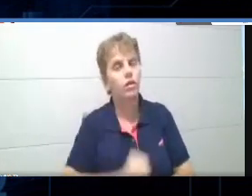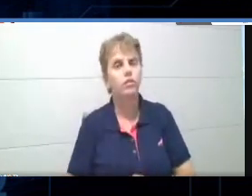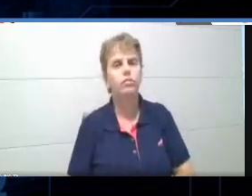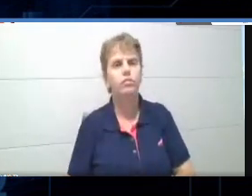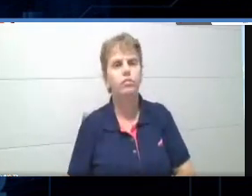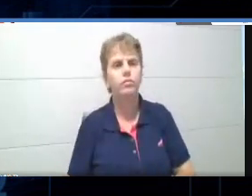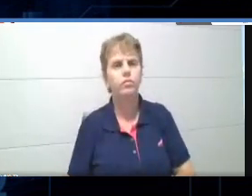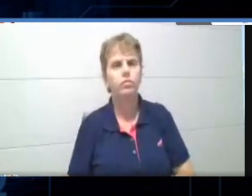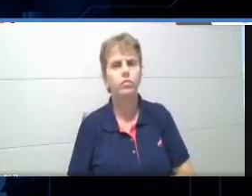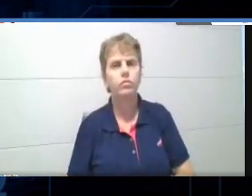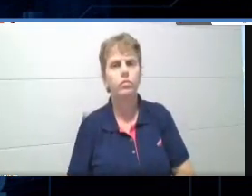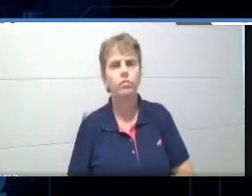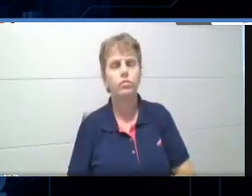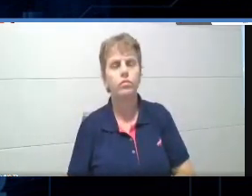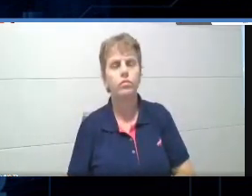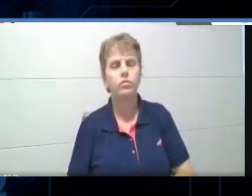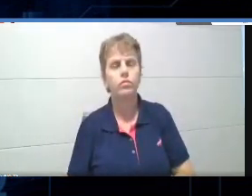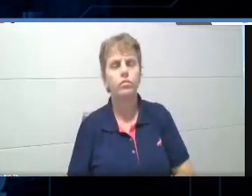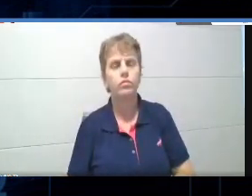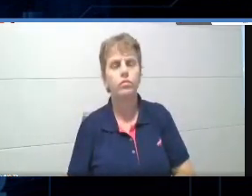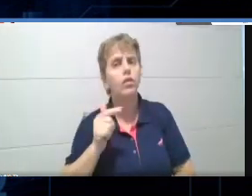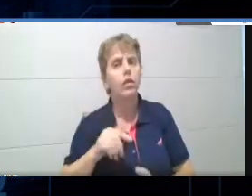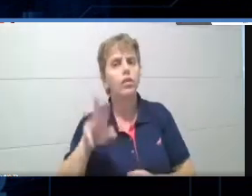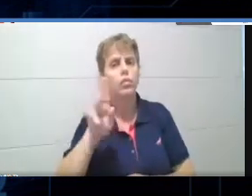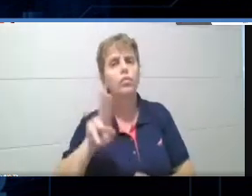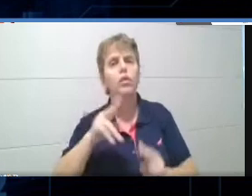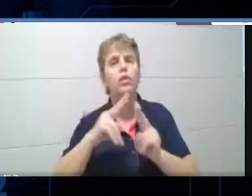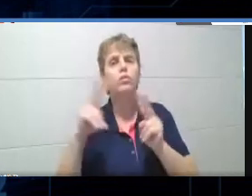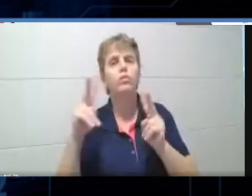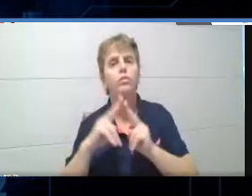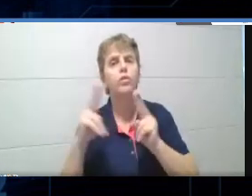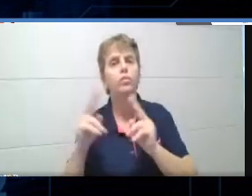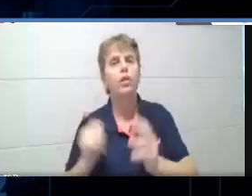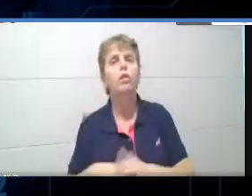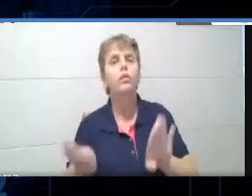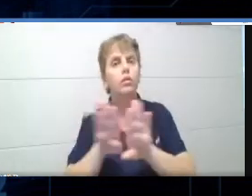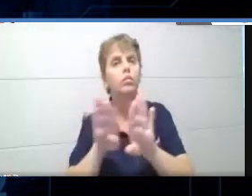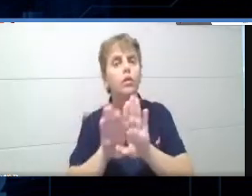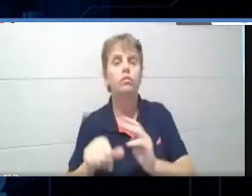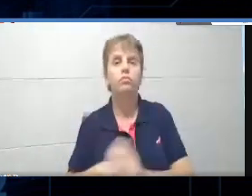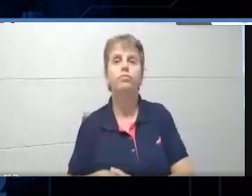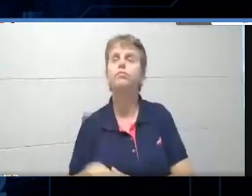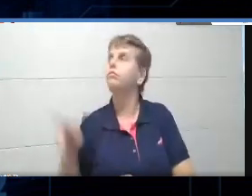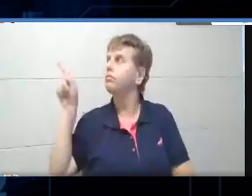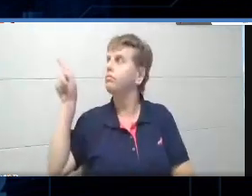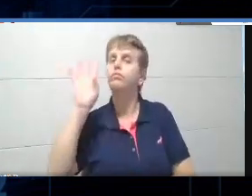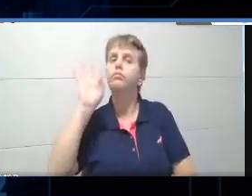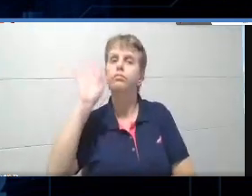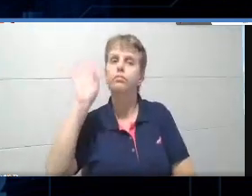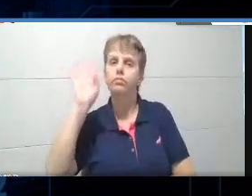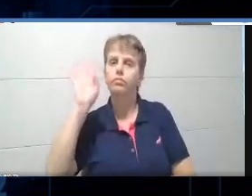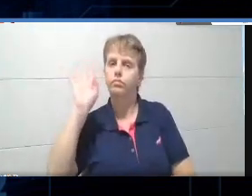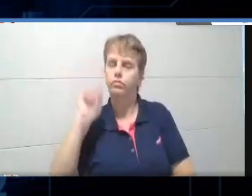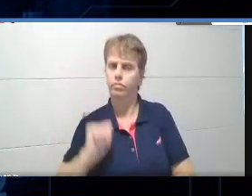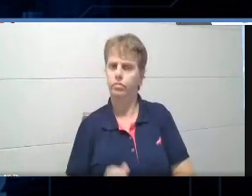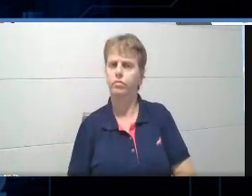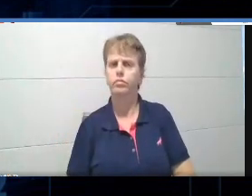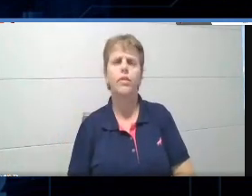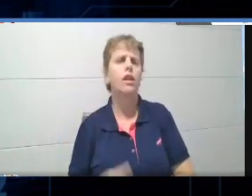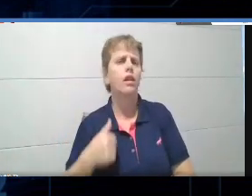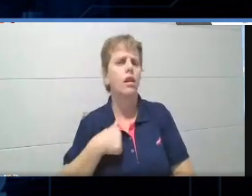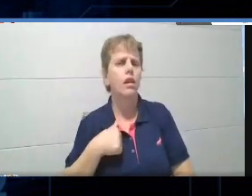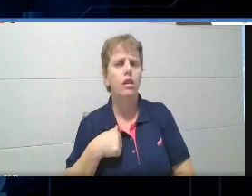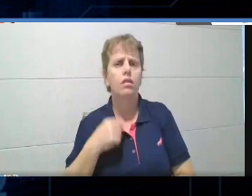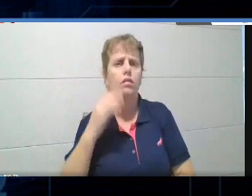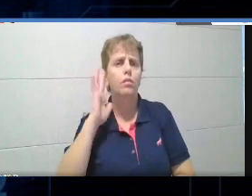parte online, né? então assim, e olha a reflexão que esse livro traz que eu achei fantástica,